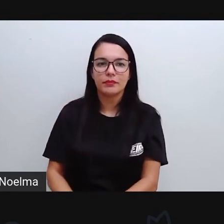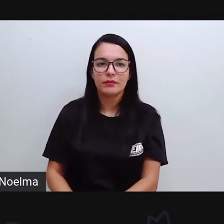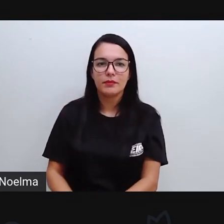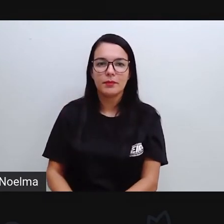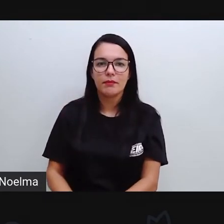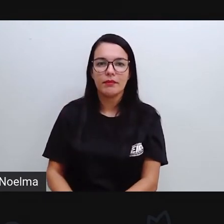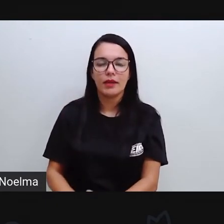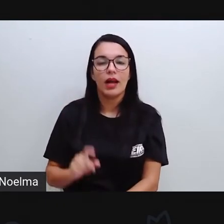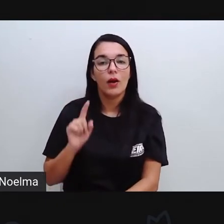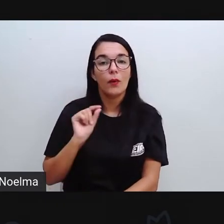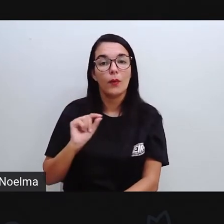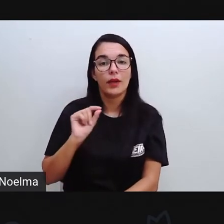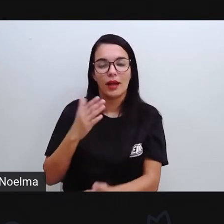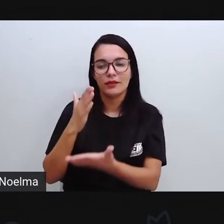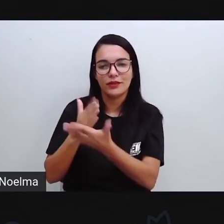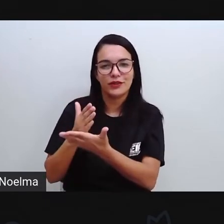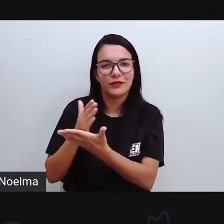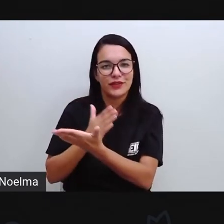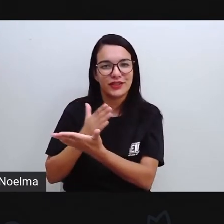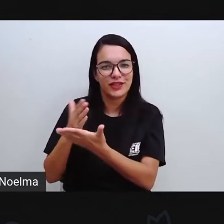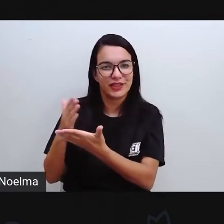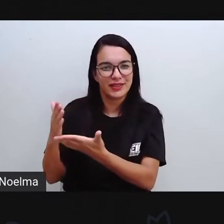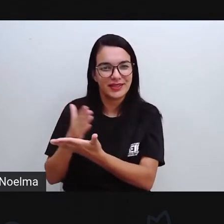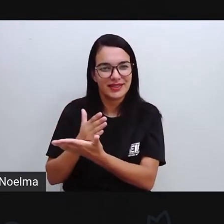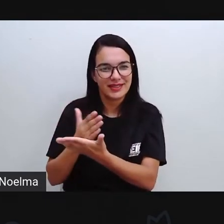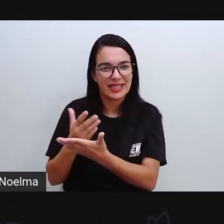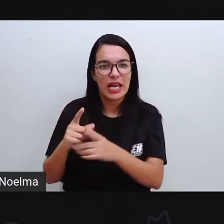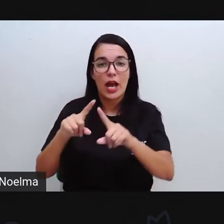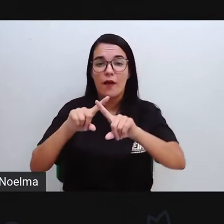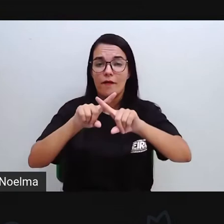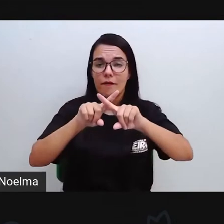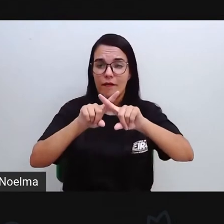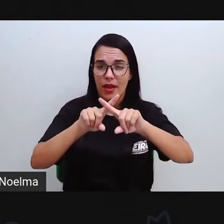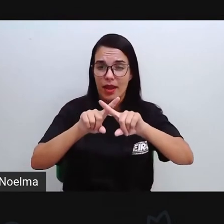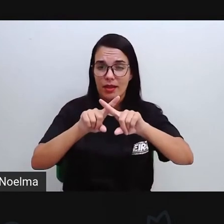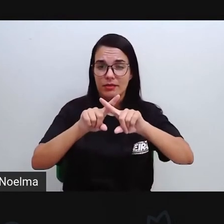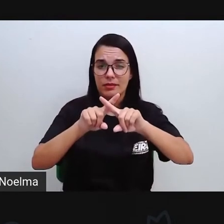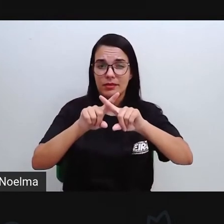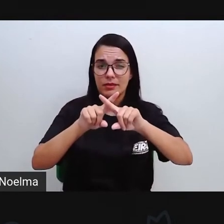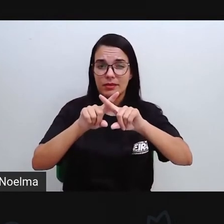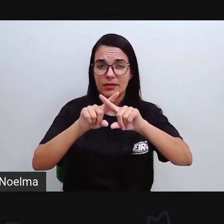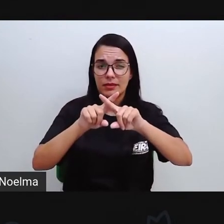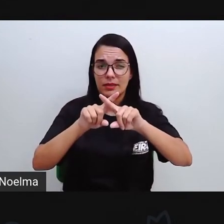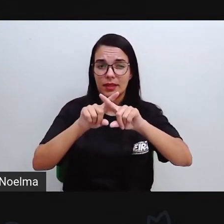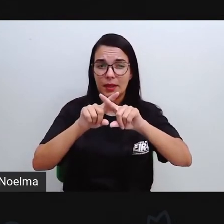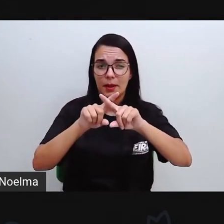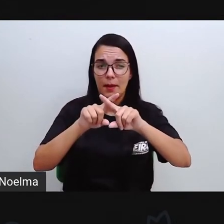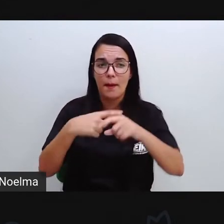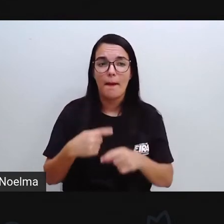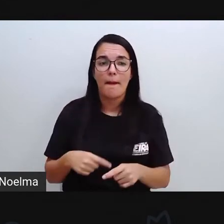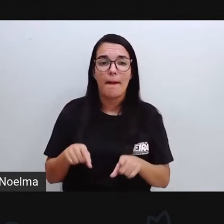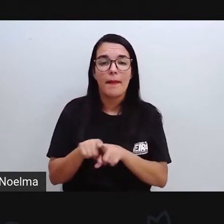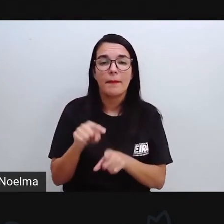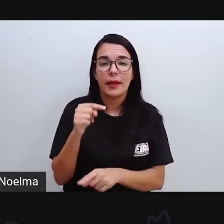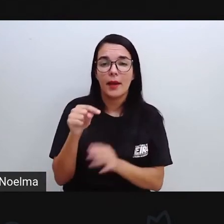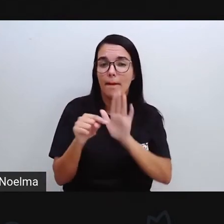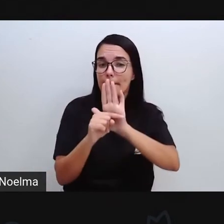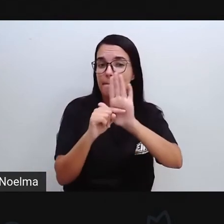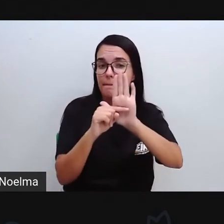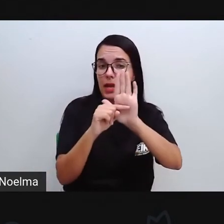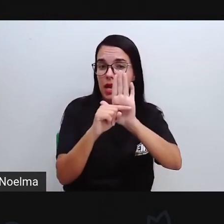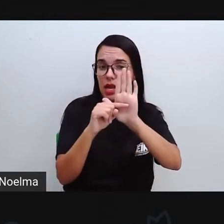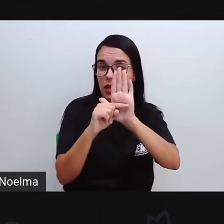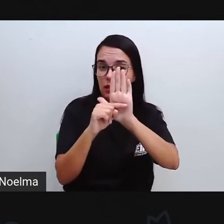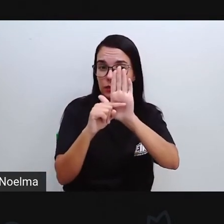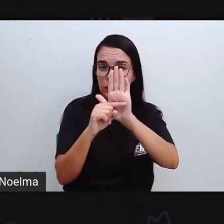A tecla aqui de dividir. Vezes, e nós temos aqui também o menos, né? Que é